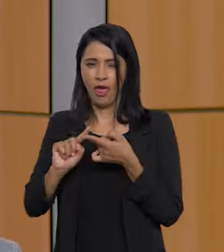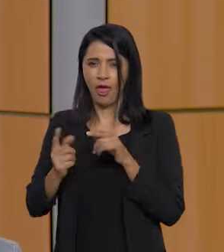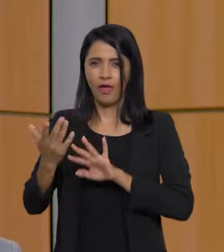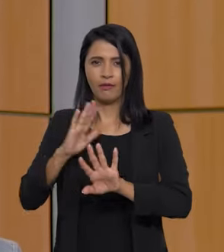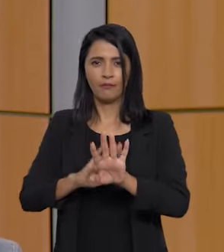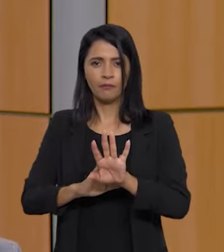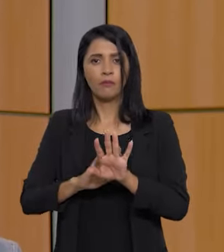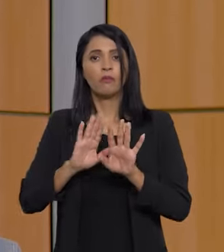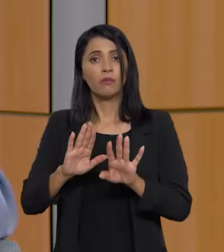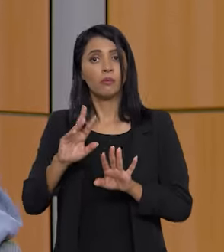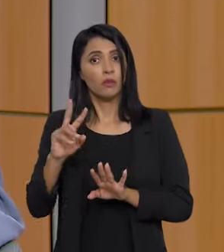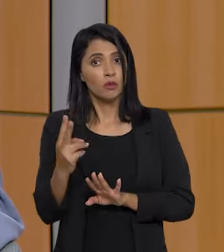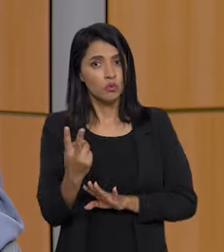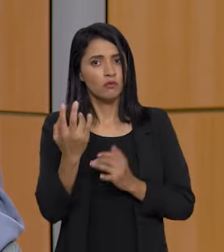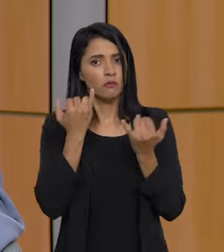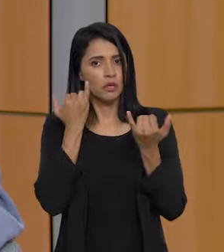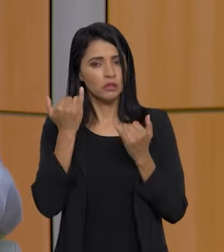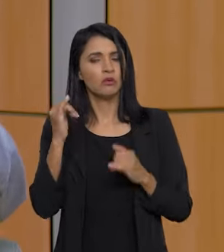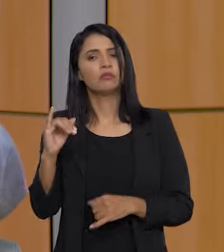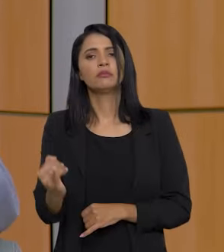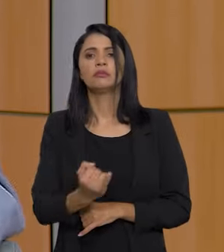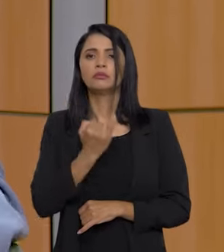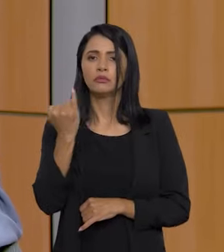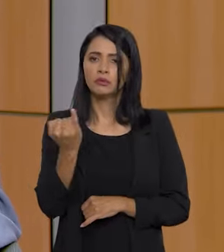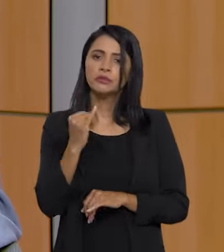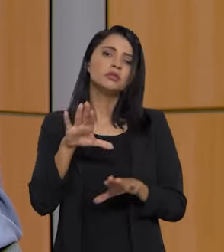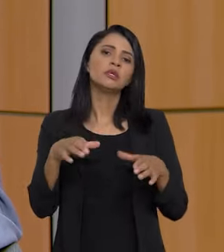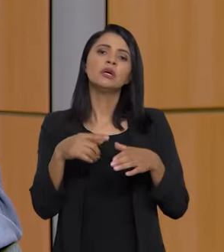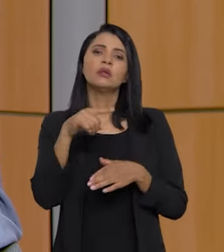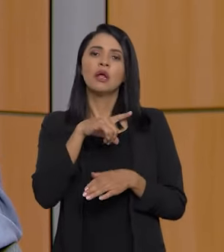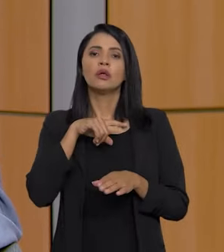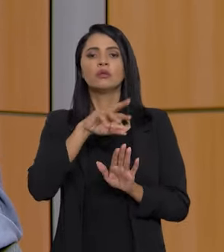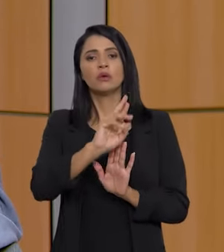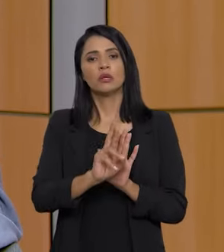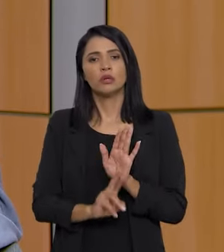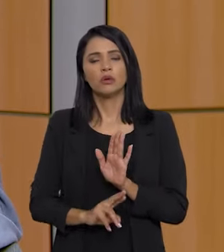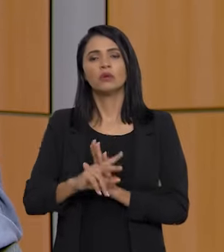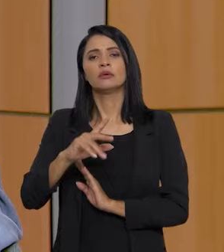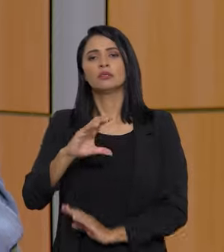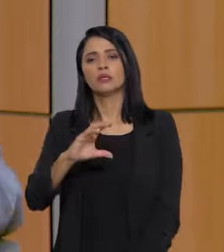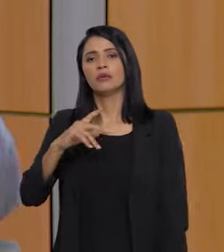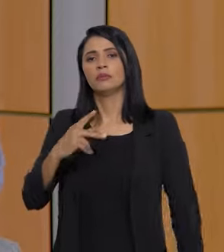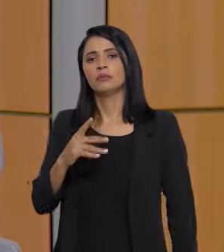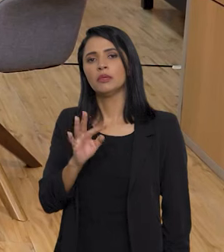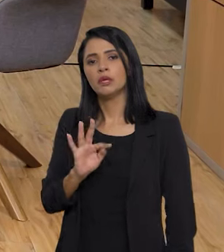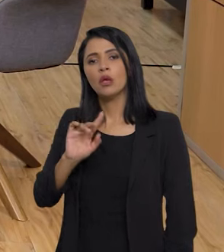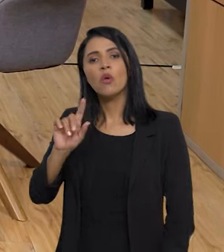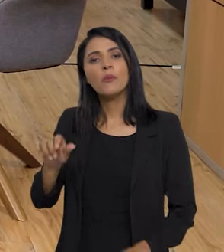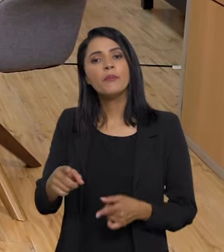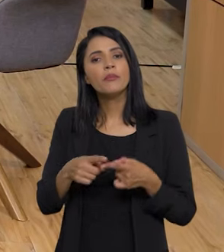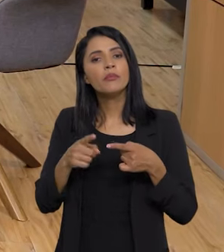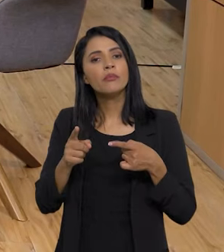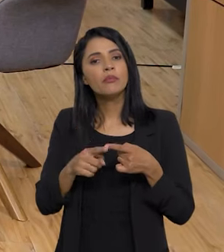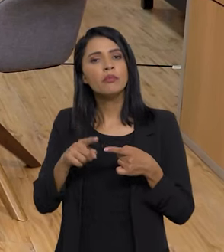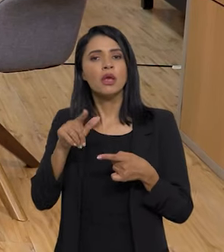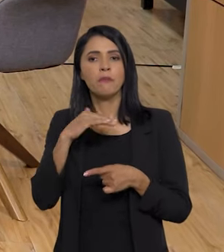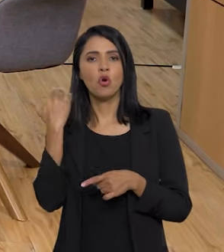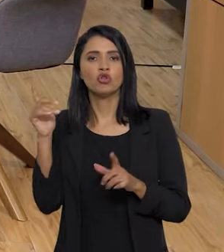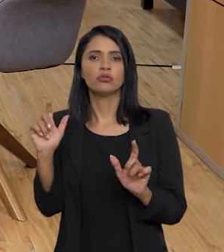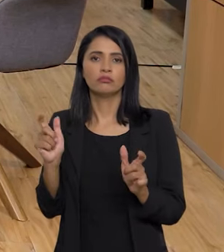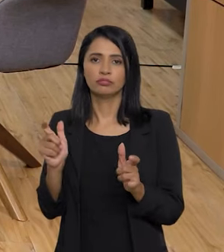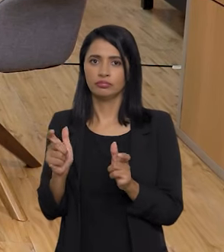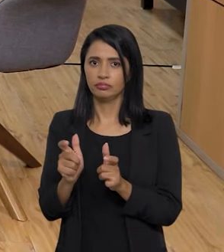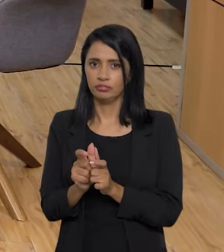dois dados muito importantes no relatório da CPT. Primeiro dado, diminuíram as